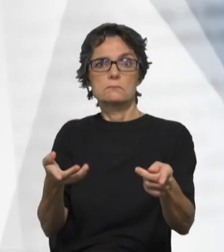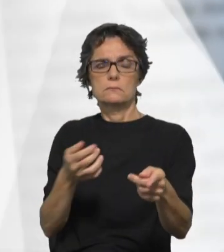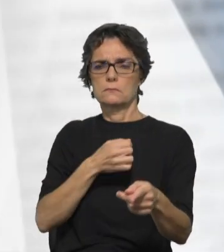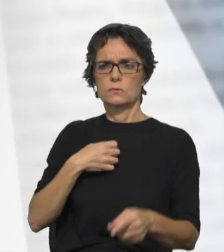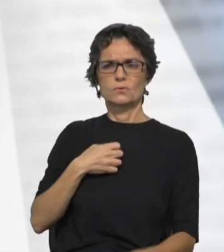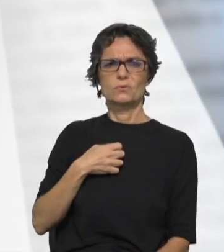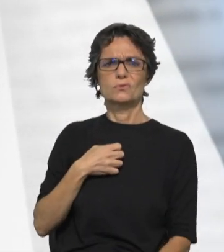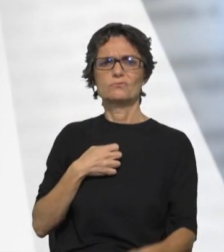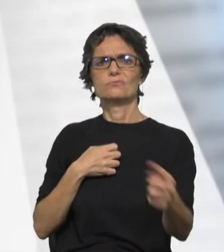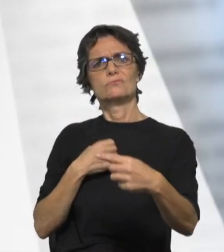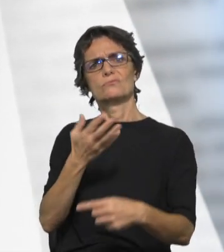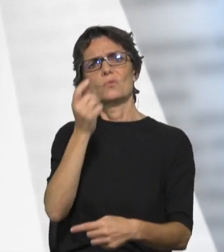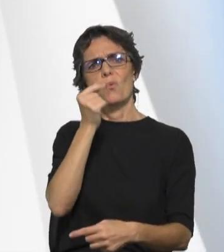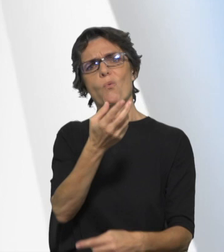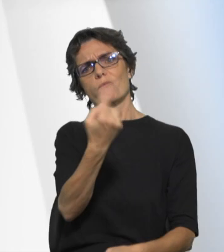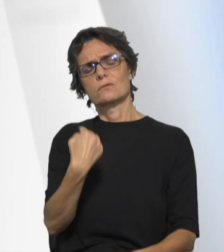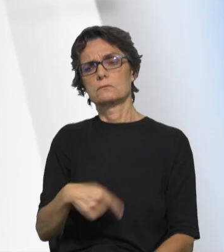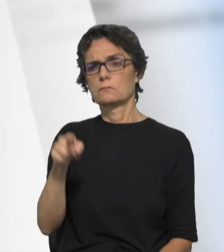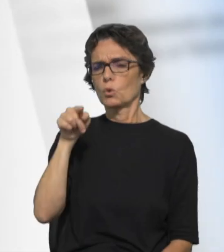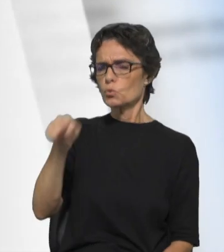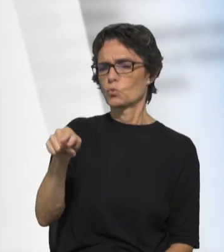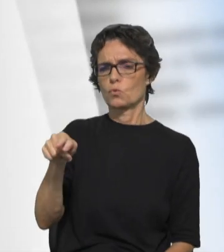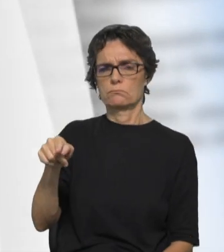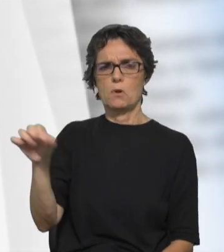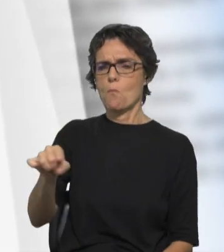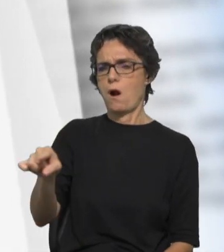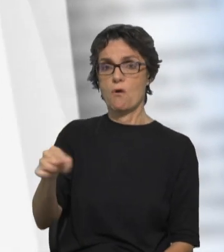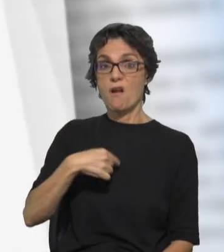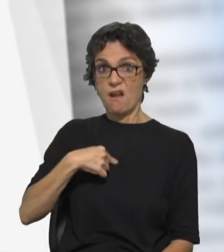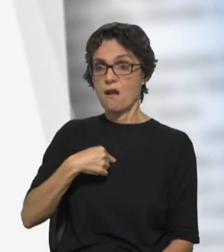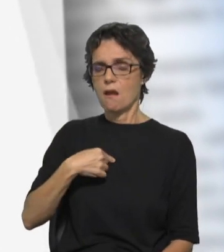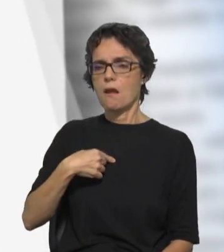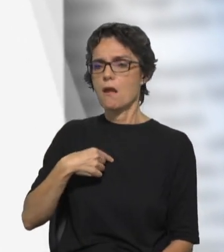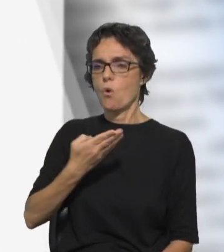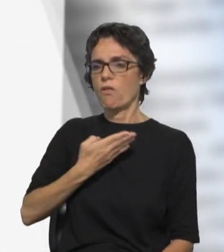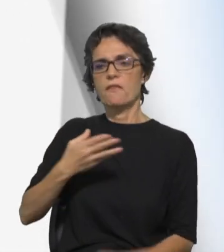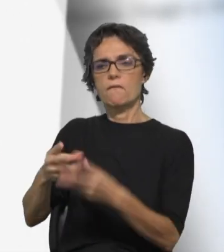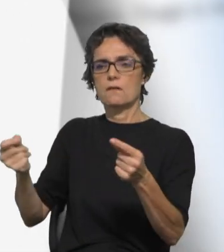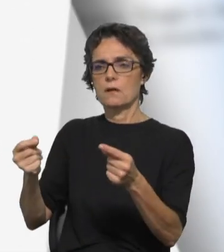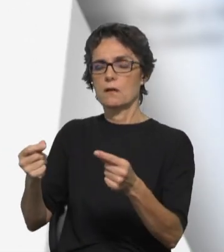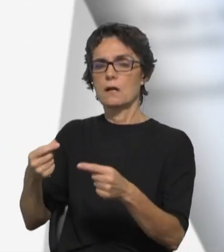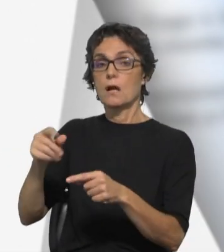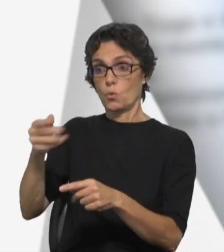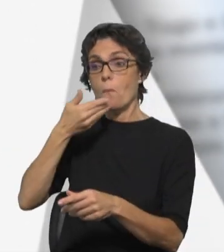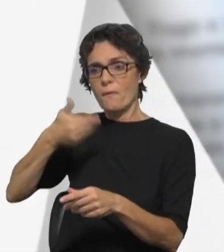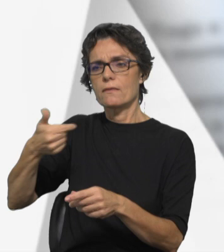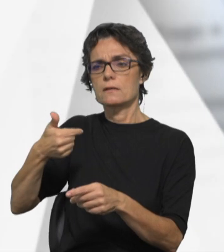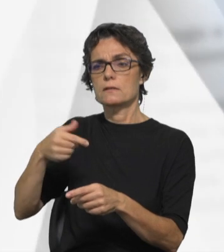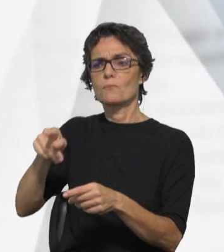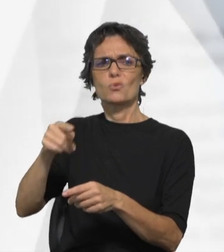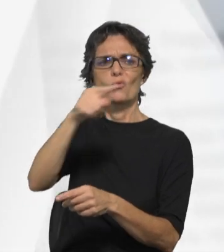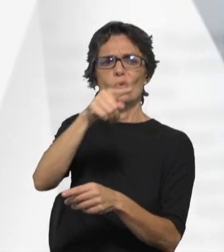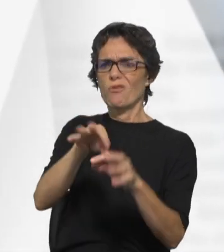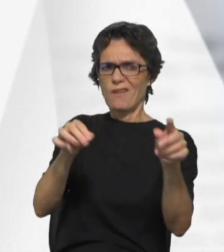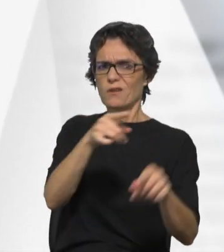Senhor mandou-o chamar e disse, Servo mal, perdoei-te tudo o que me devias porque me o pediste. Não devias